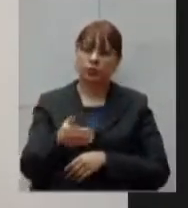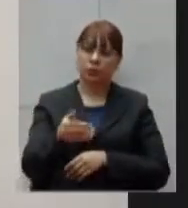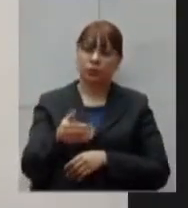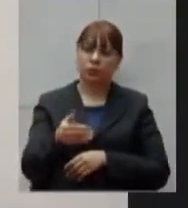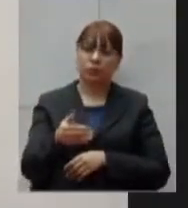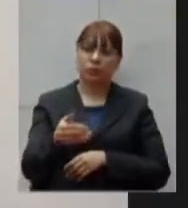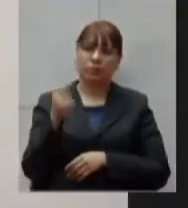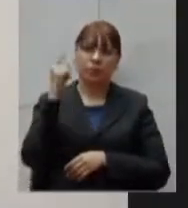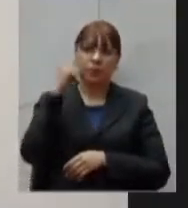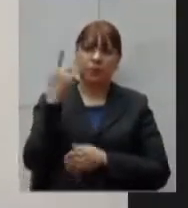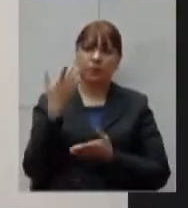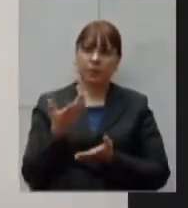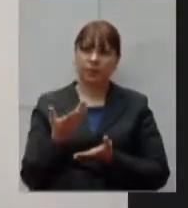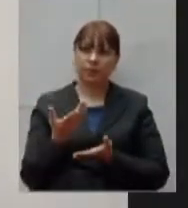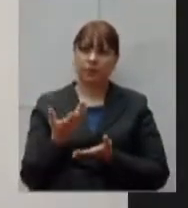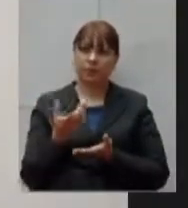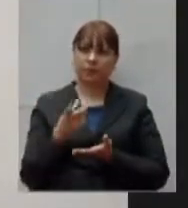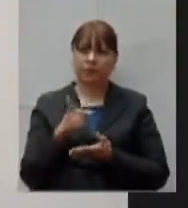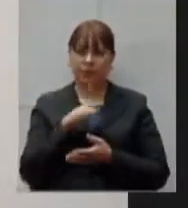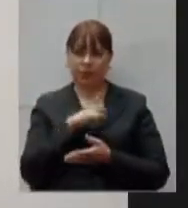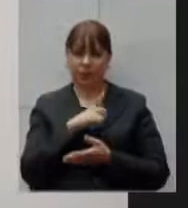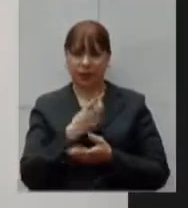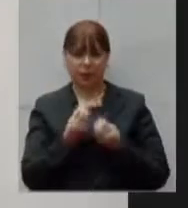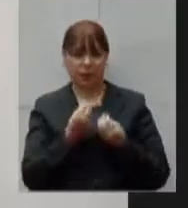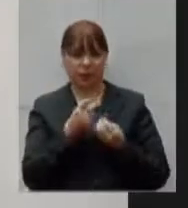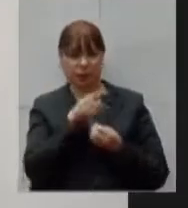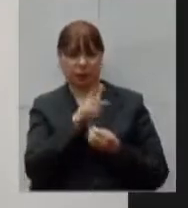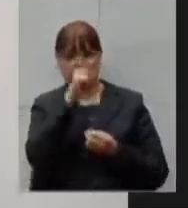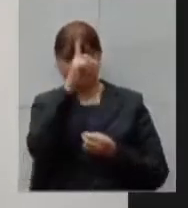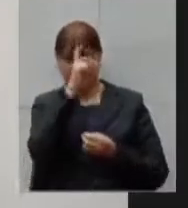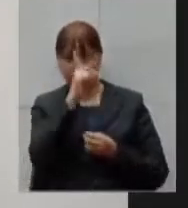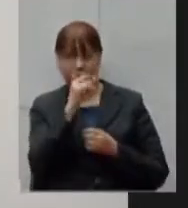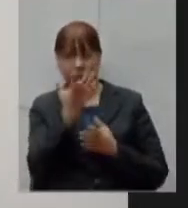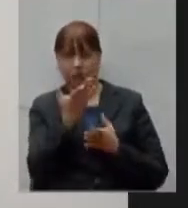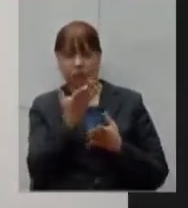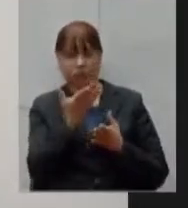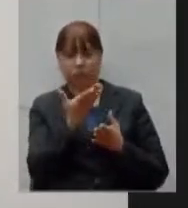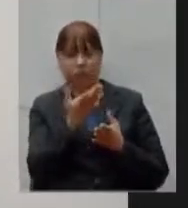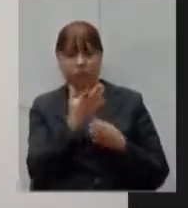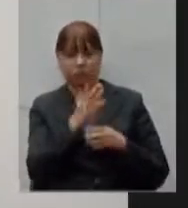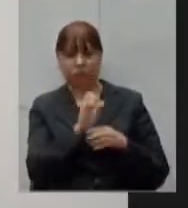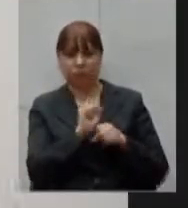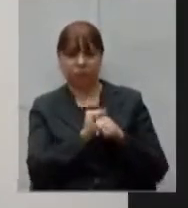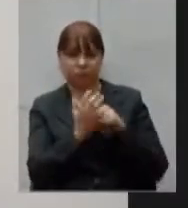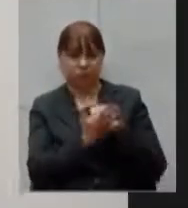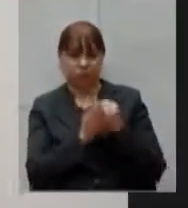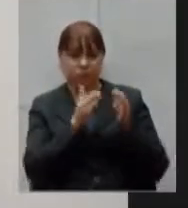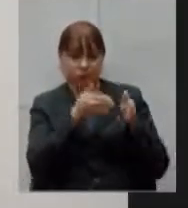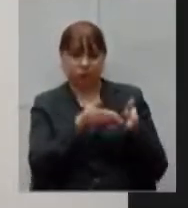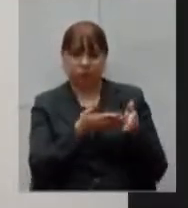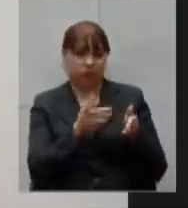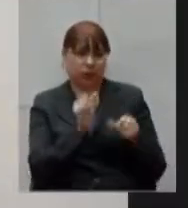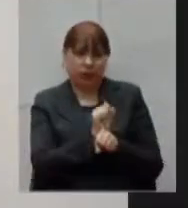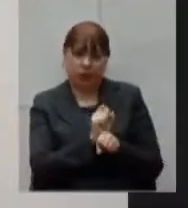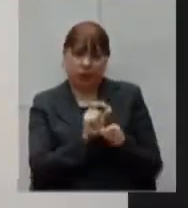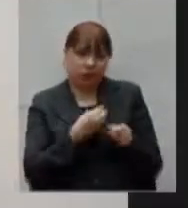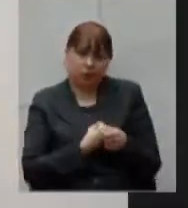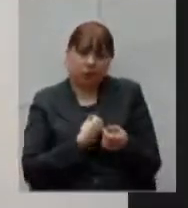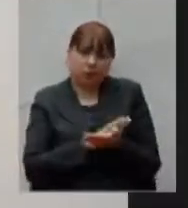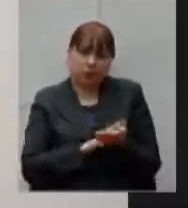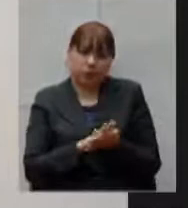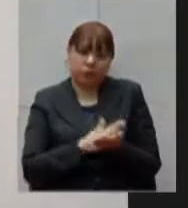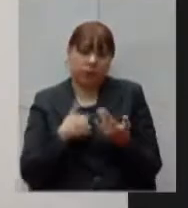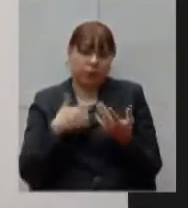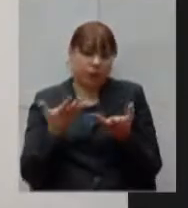adianta você ter o hospital de campanha mais barato fechado que não funciona isso não resolve então eu queria entender melhor